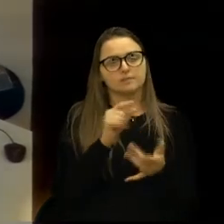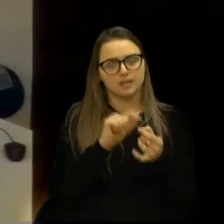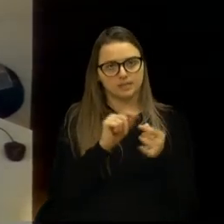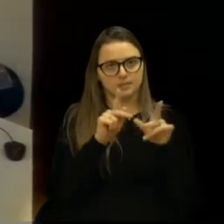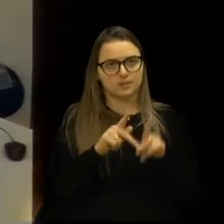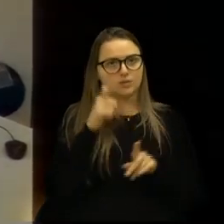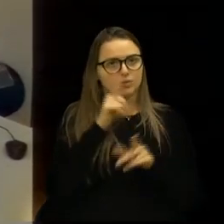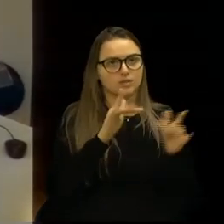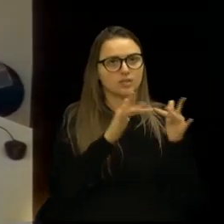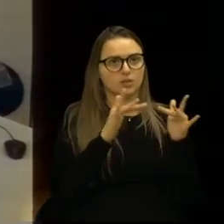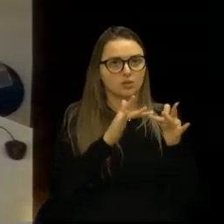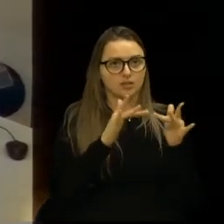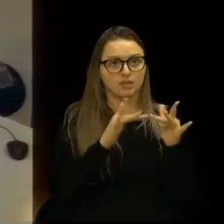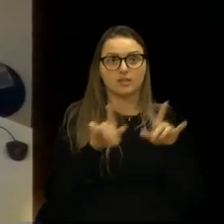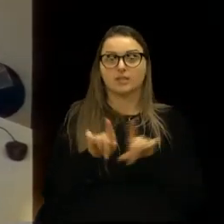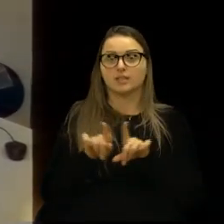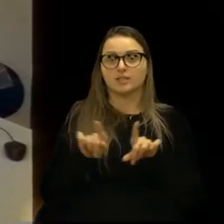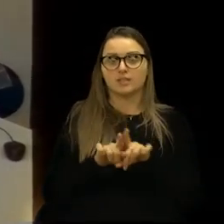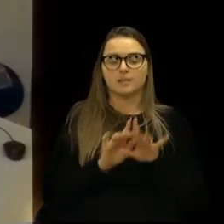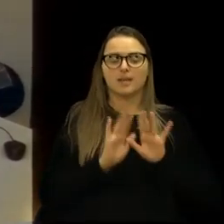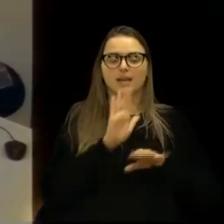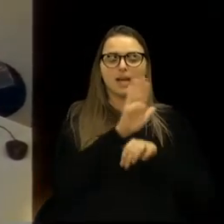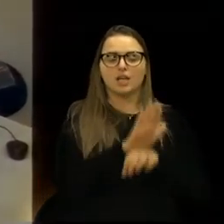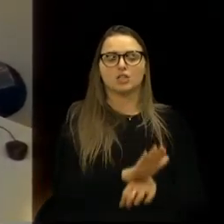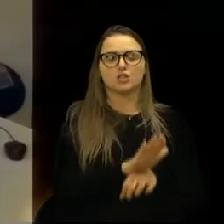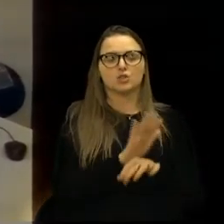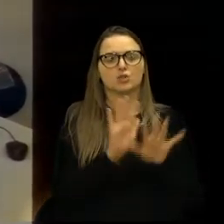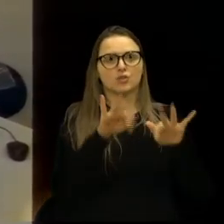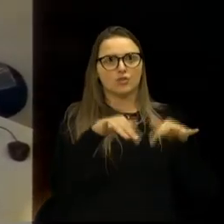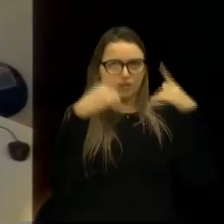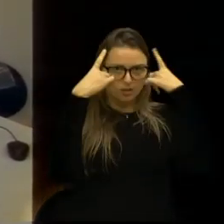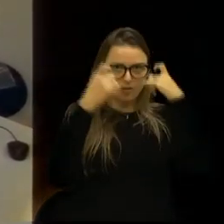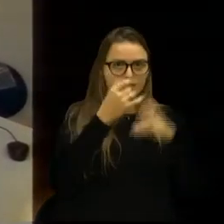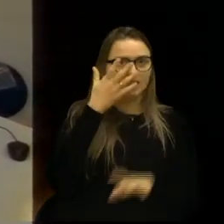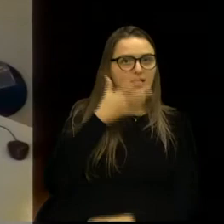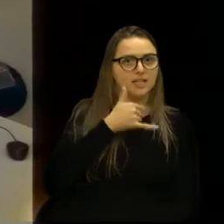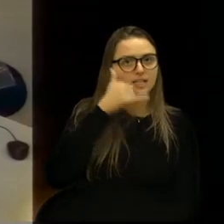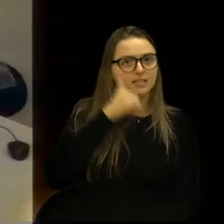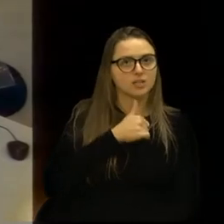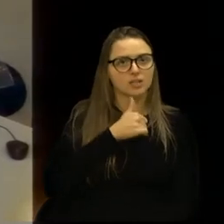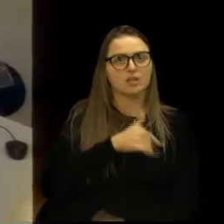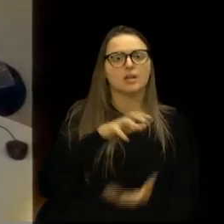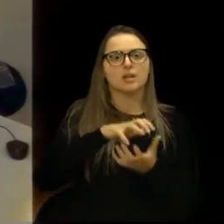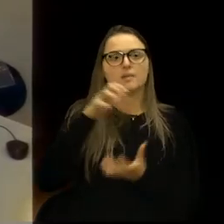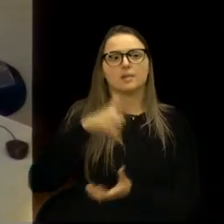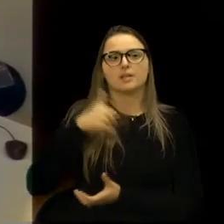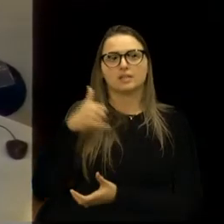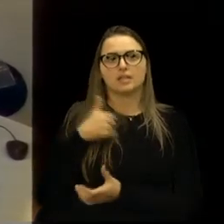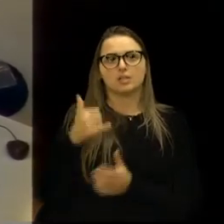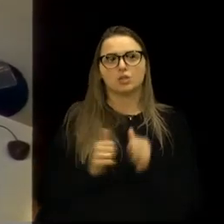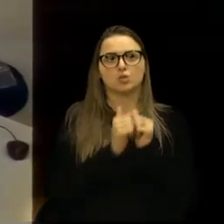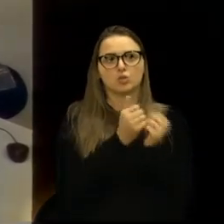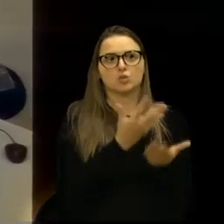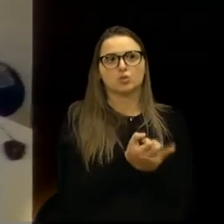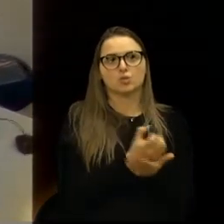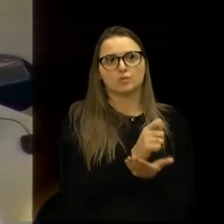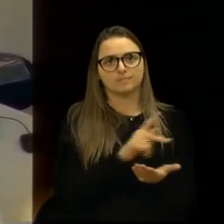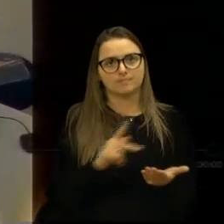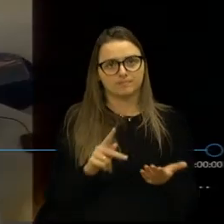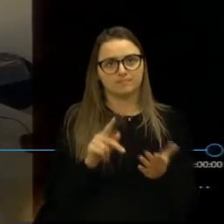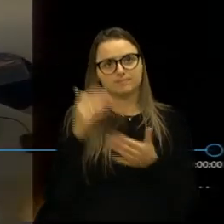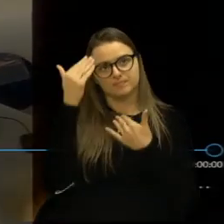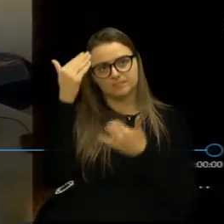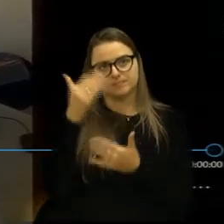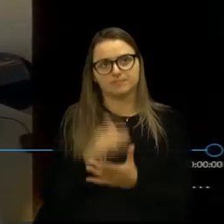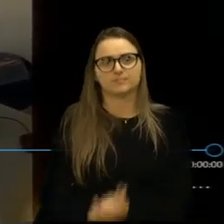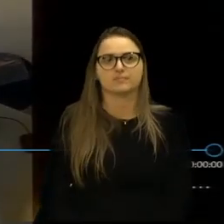acessar. Ajude também a combater a violência contra crianças e adolescentes, mulheres e idosos, através desses canais. Muito obrigada.